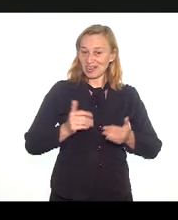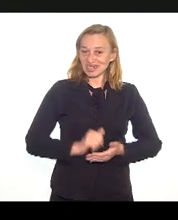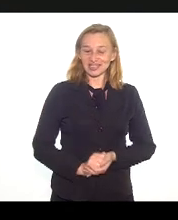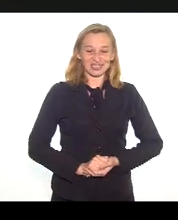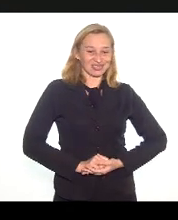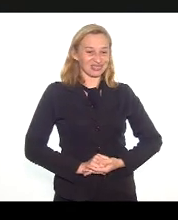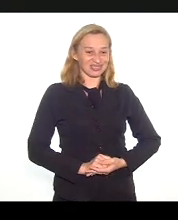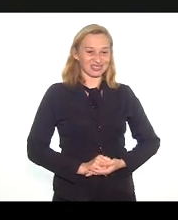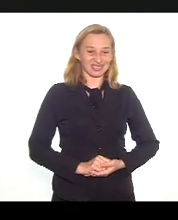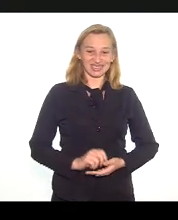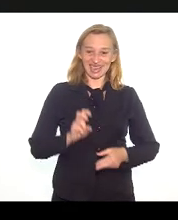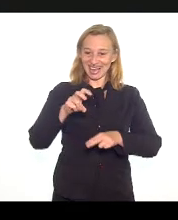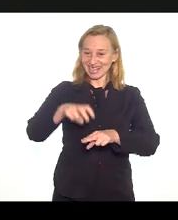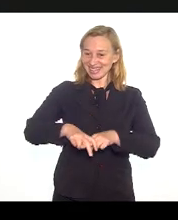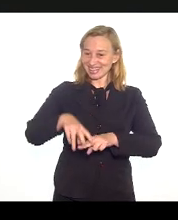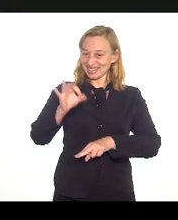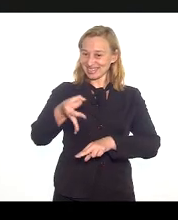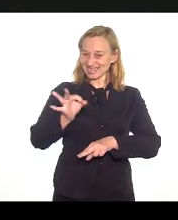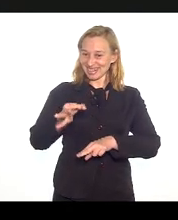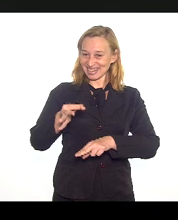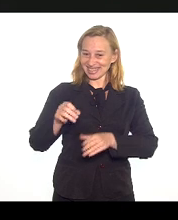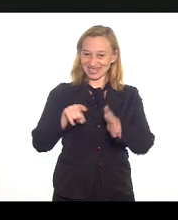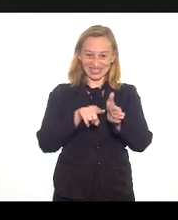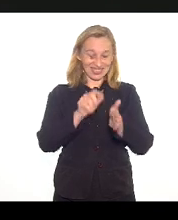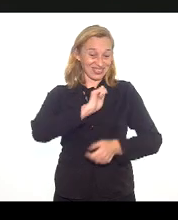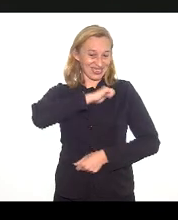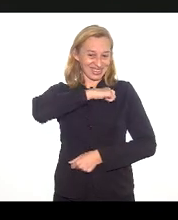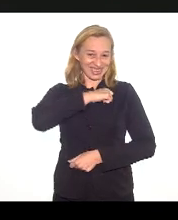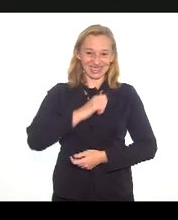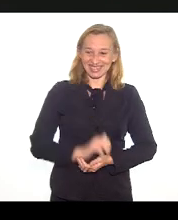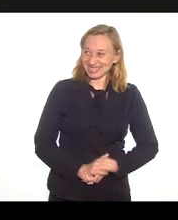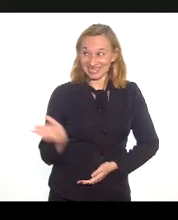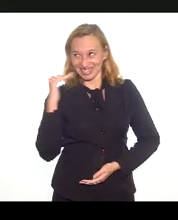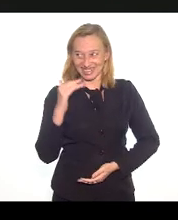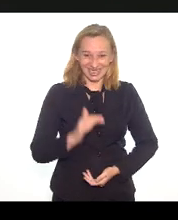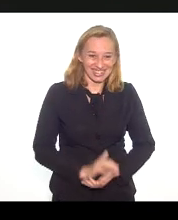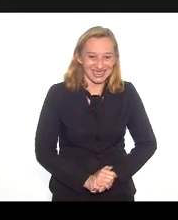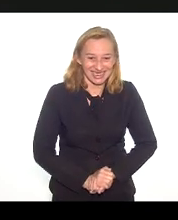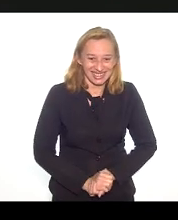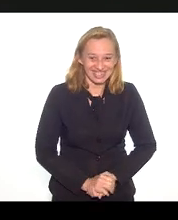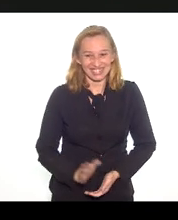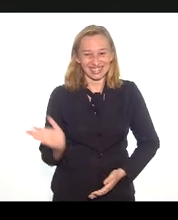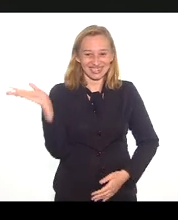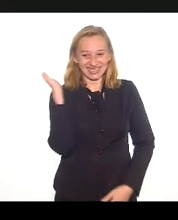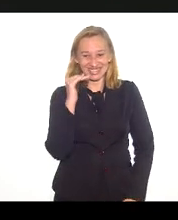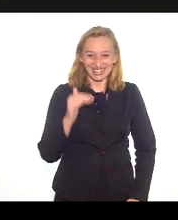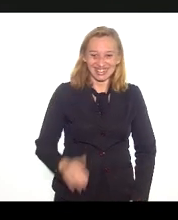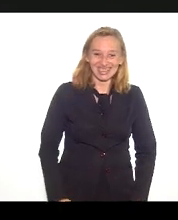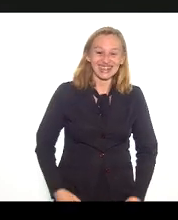passar a ter cadeira cativa à assessoria fiscal. Mas vamos lá. Pode ir à próxima.